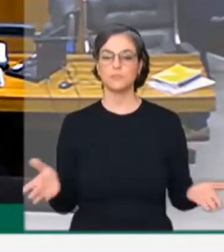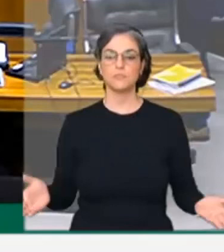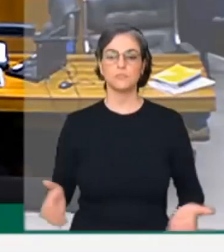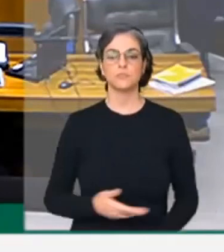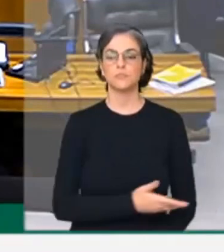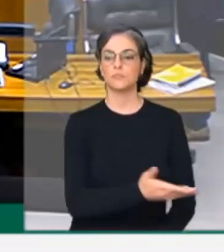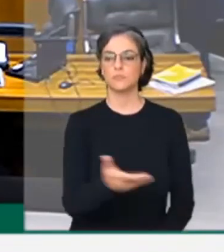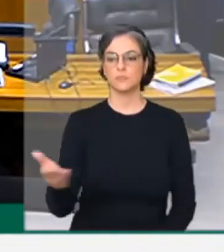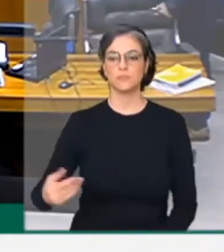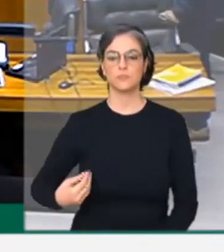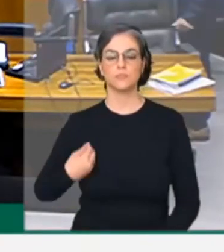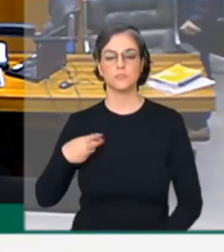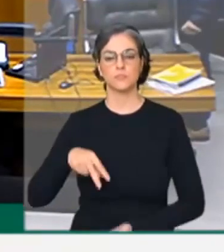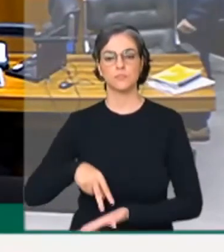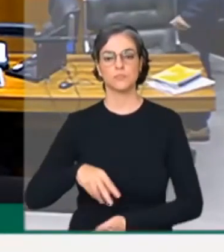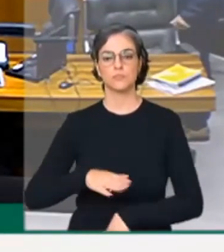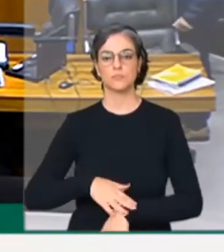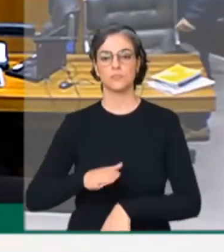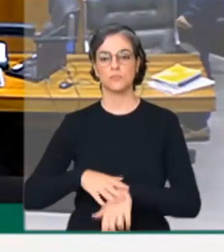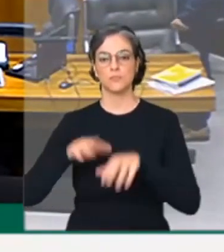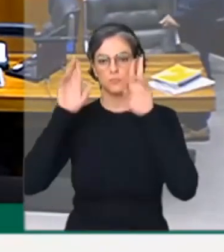galerias em posição de respeito.